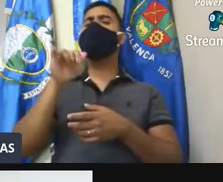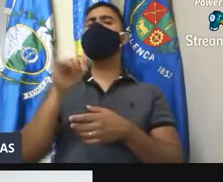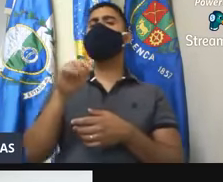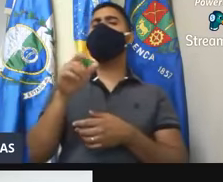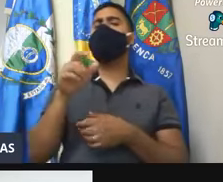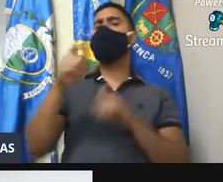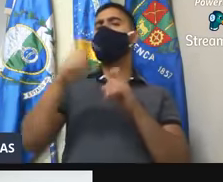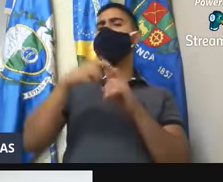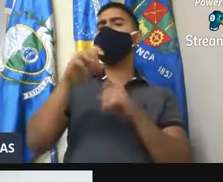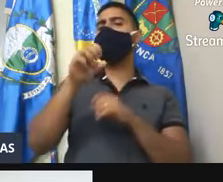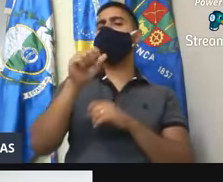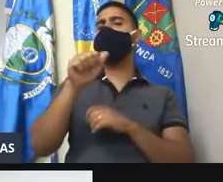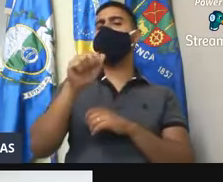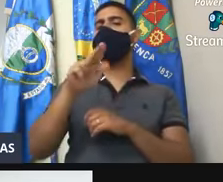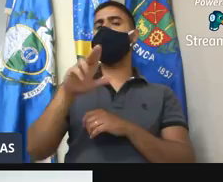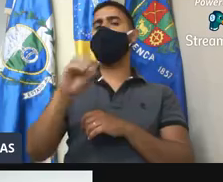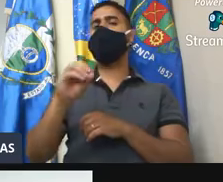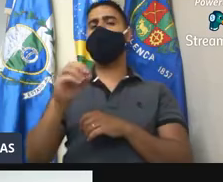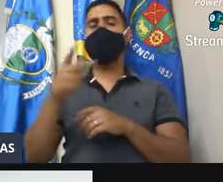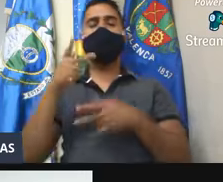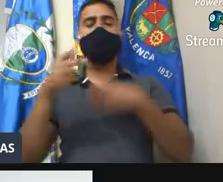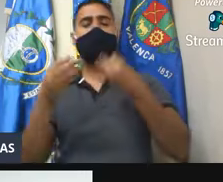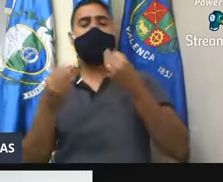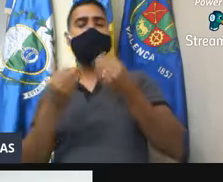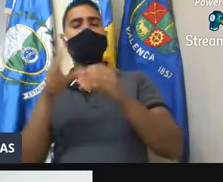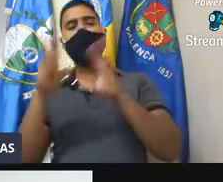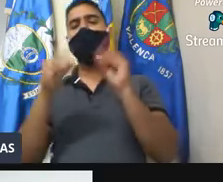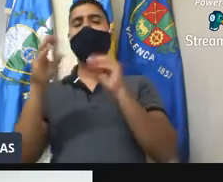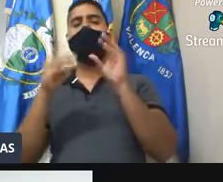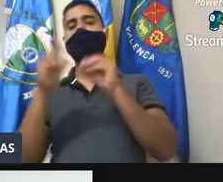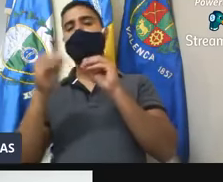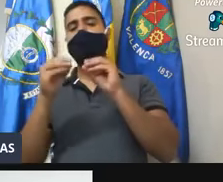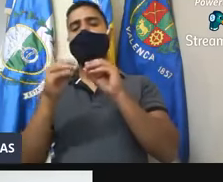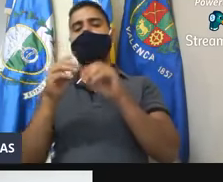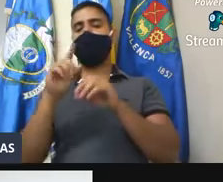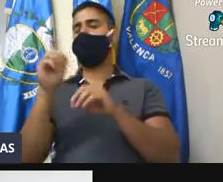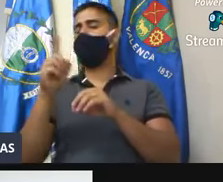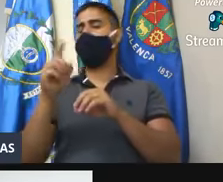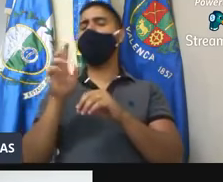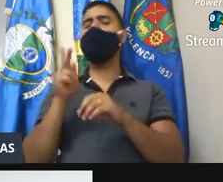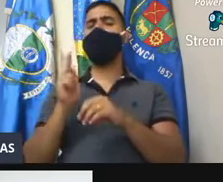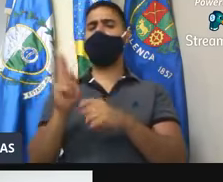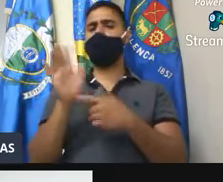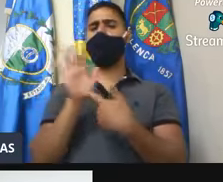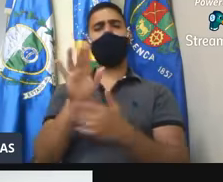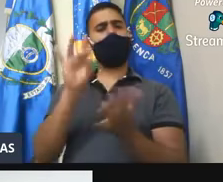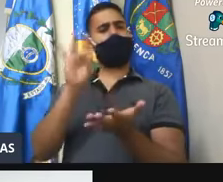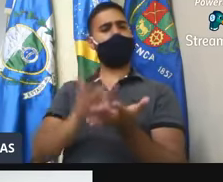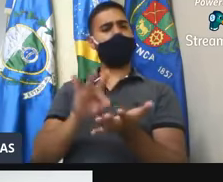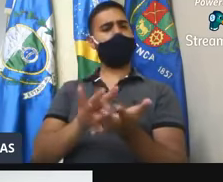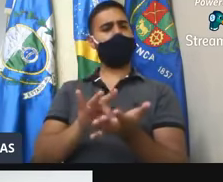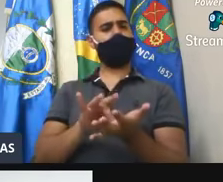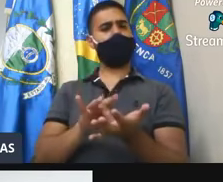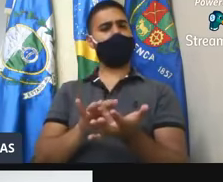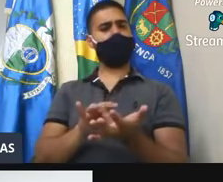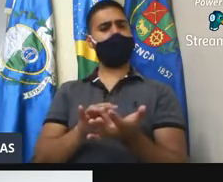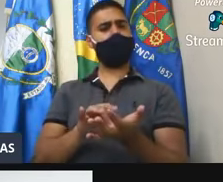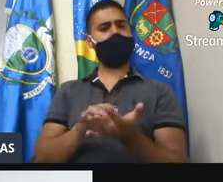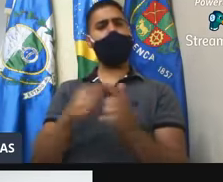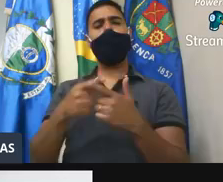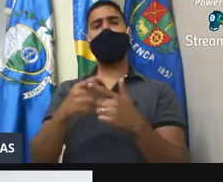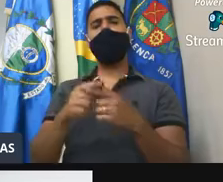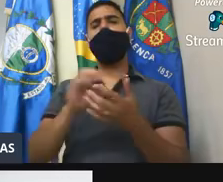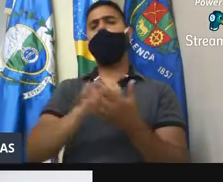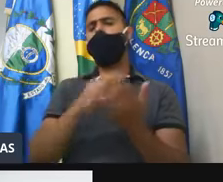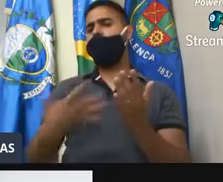doutor Saulo, ficou aqui de mememé com alguém, ninguém, preto no branco, sempre, é a característica dele,